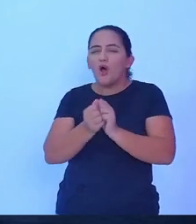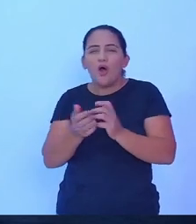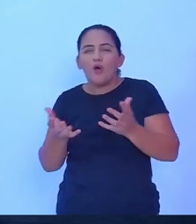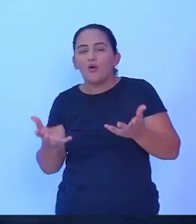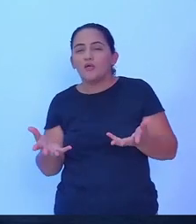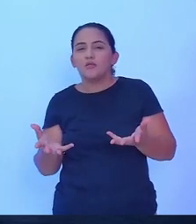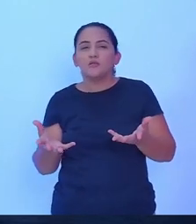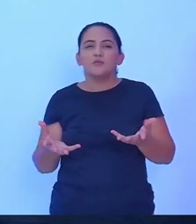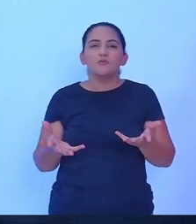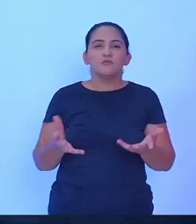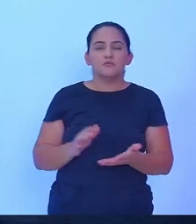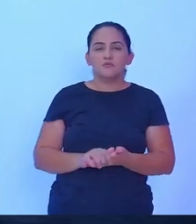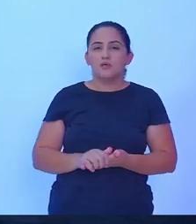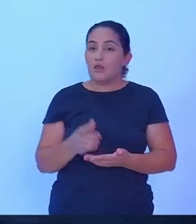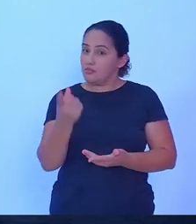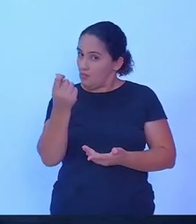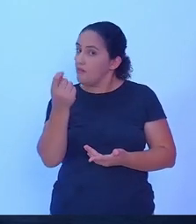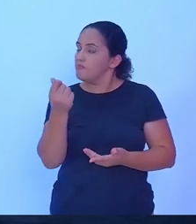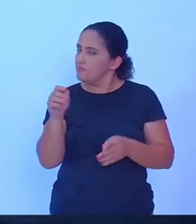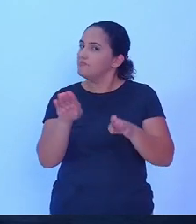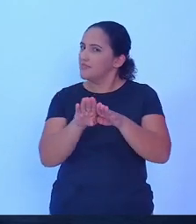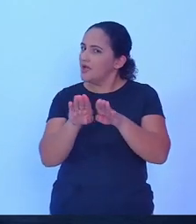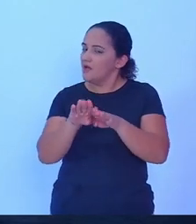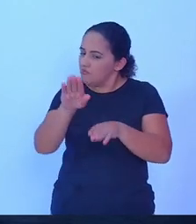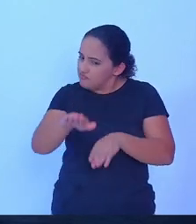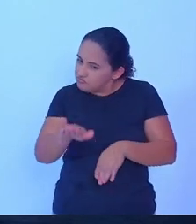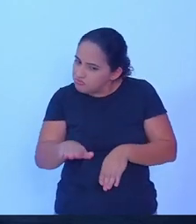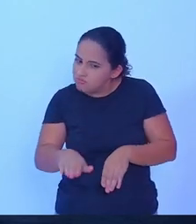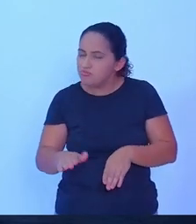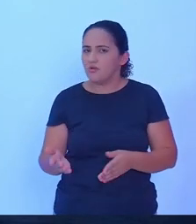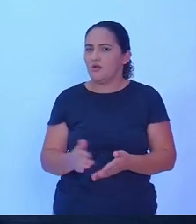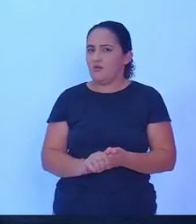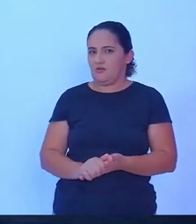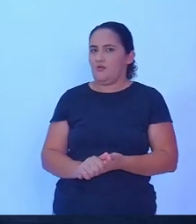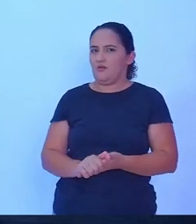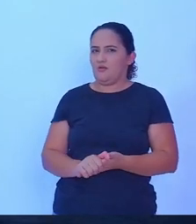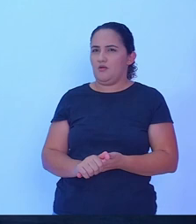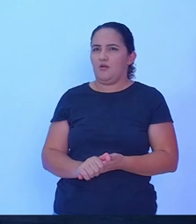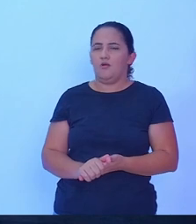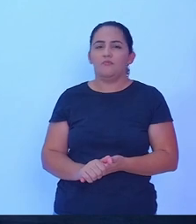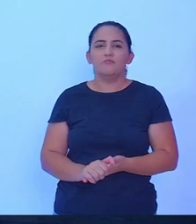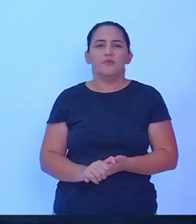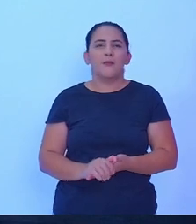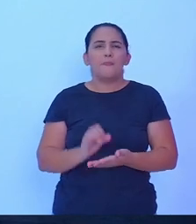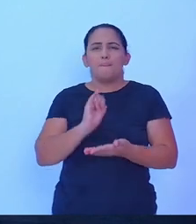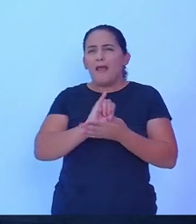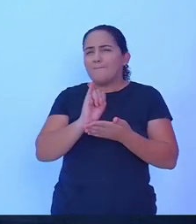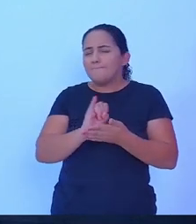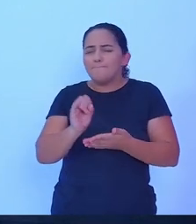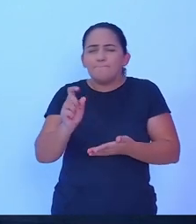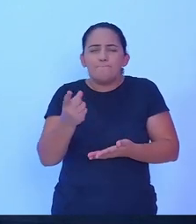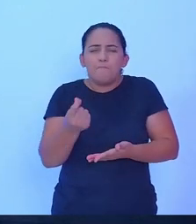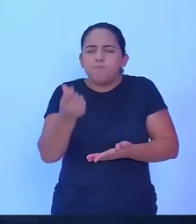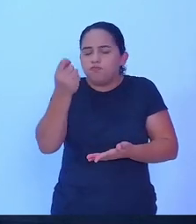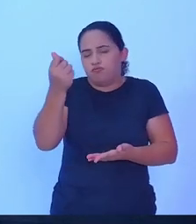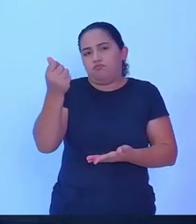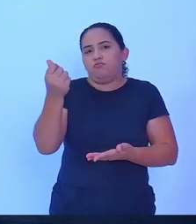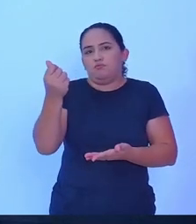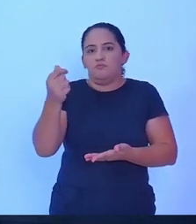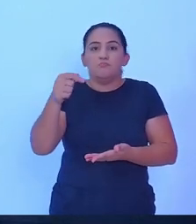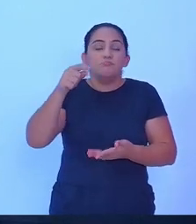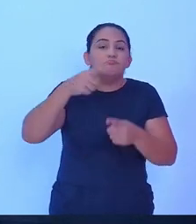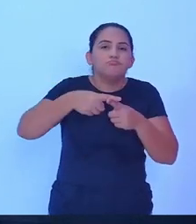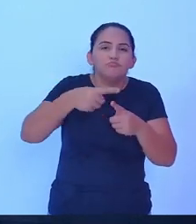e o incentivo fiscal que realmente o nosso município tem deixado a desejar junto aos empresários,